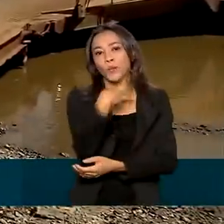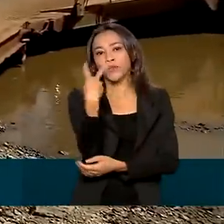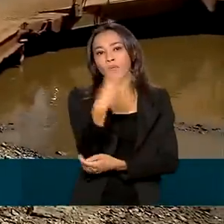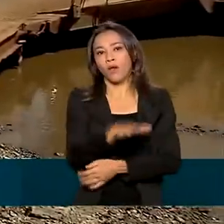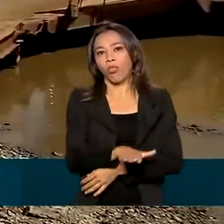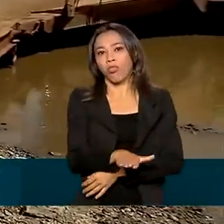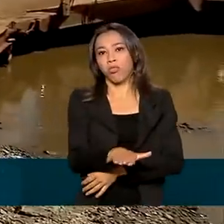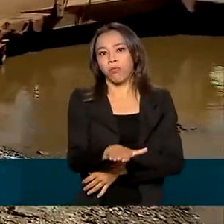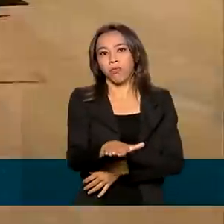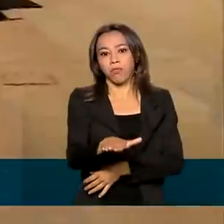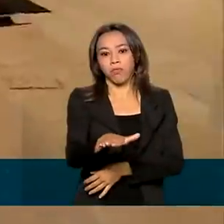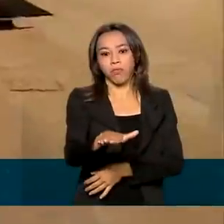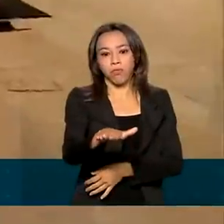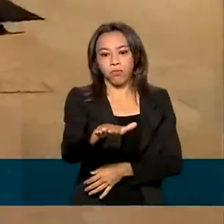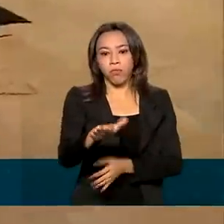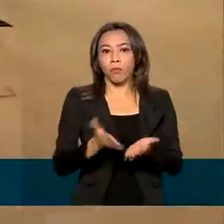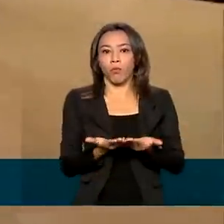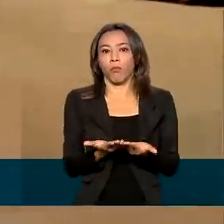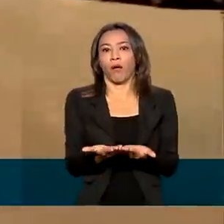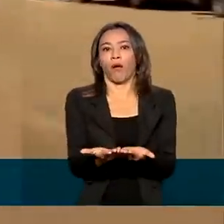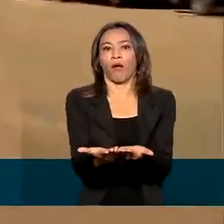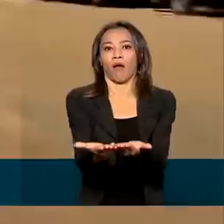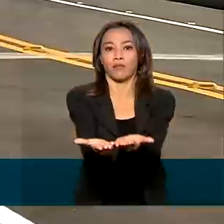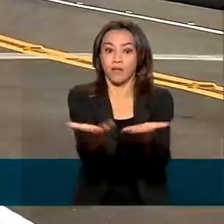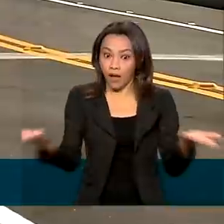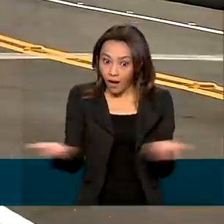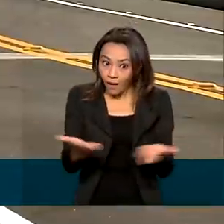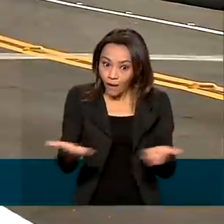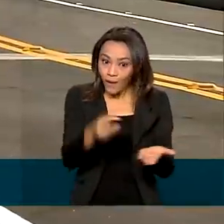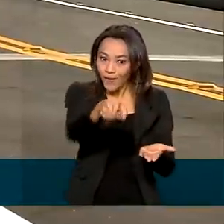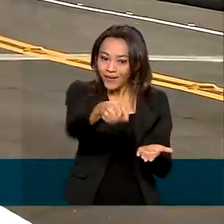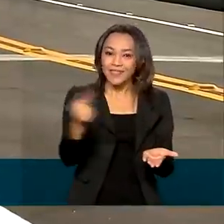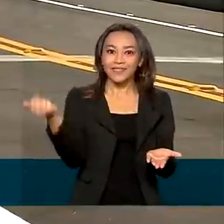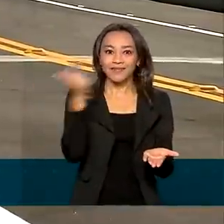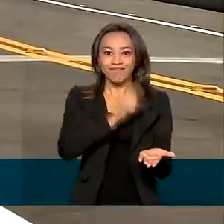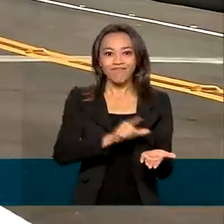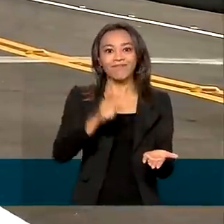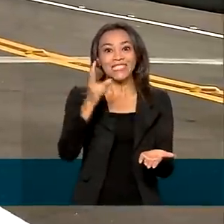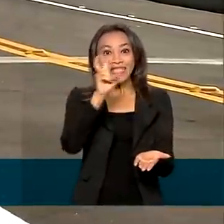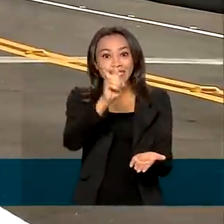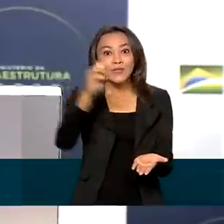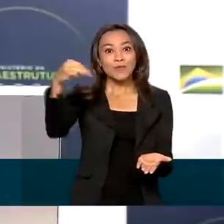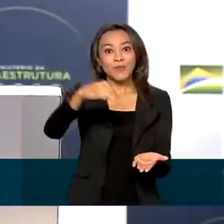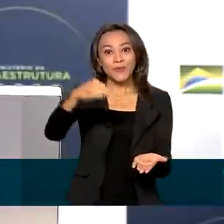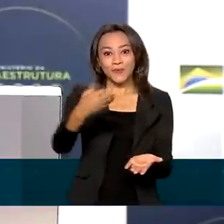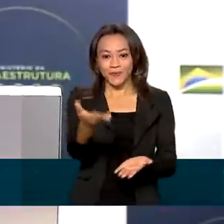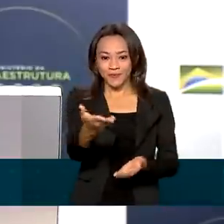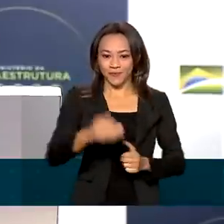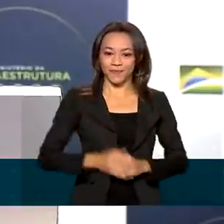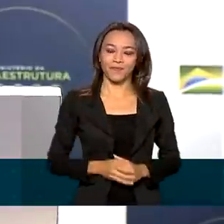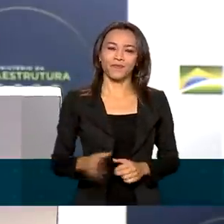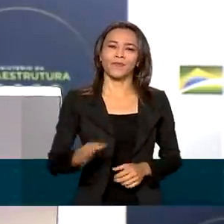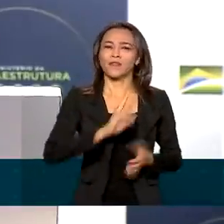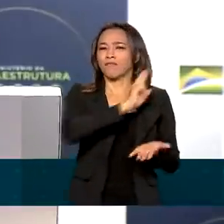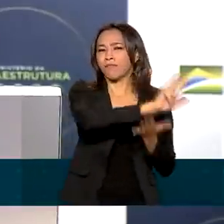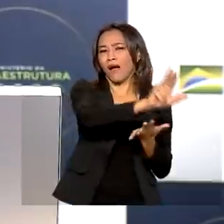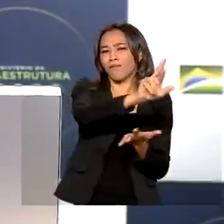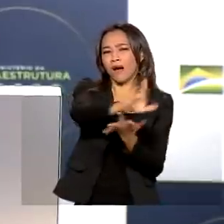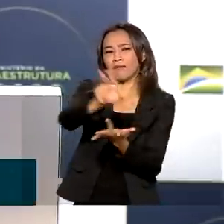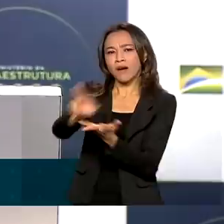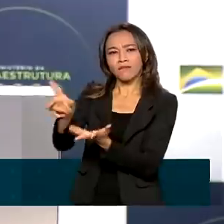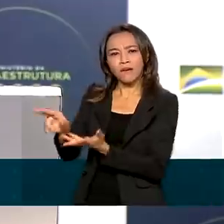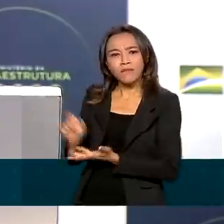atravessar o rio Madeira por balsa. Agora, o percurso é vencido em cinco minutos. É uma série de obras que estão